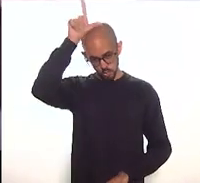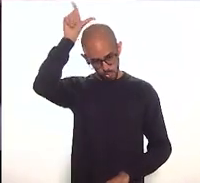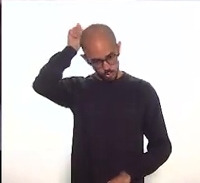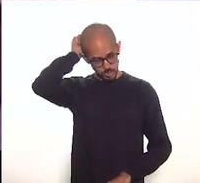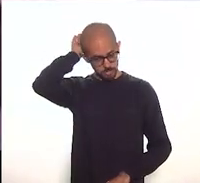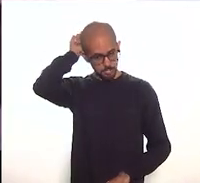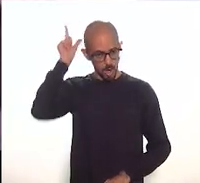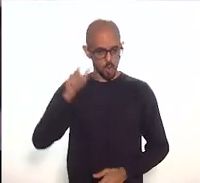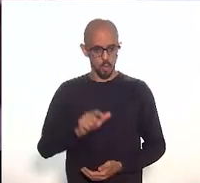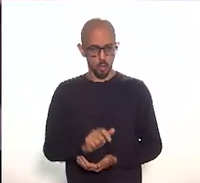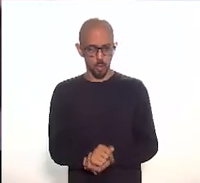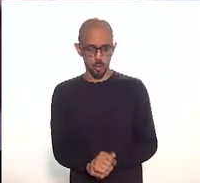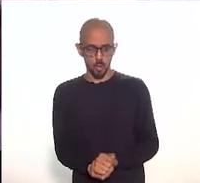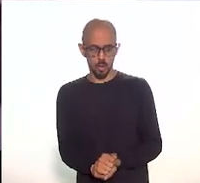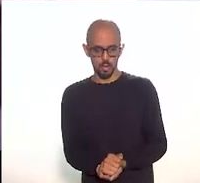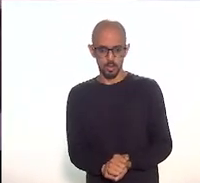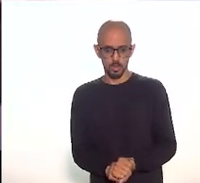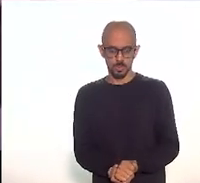Rocha.